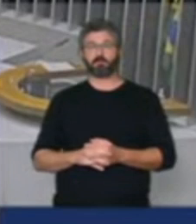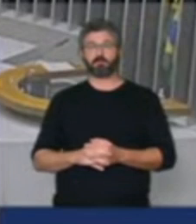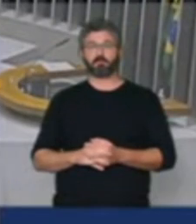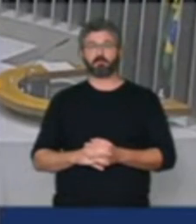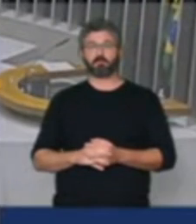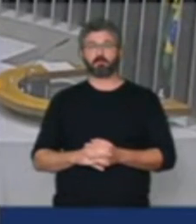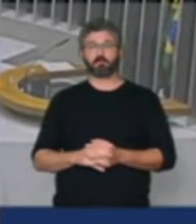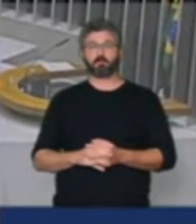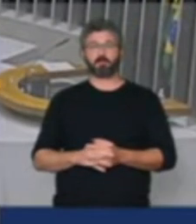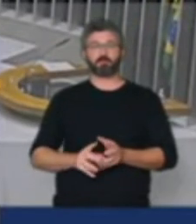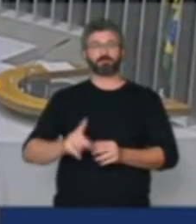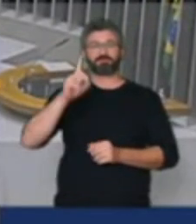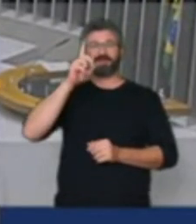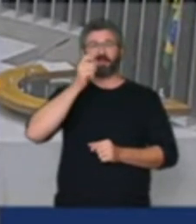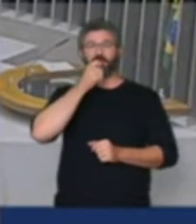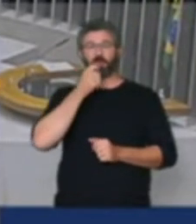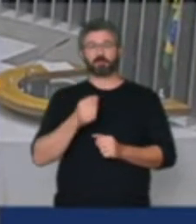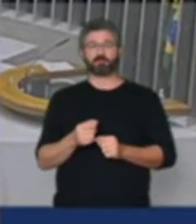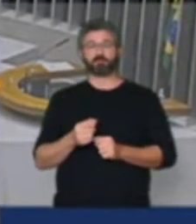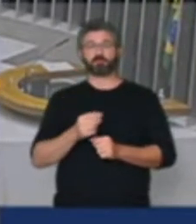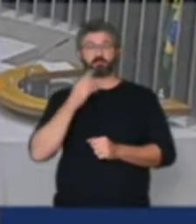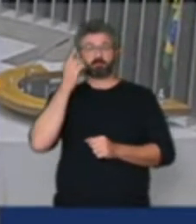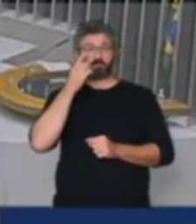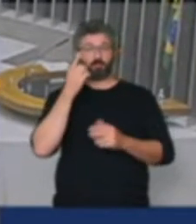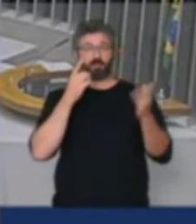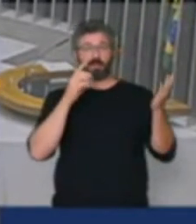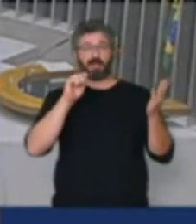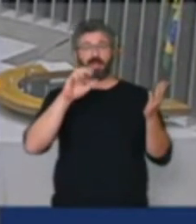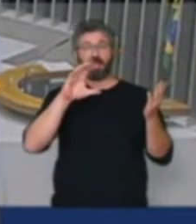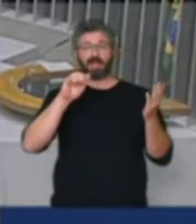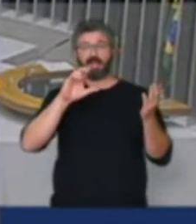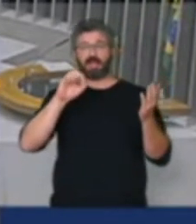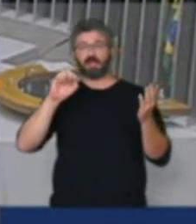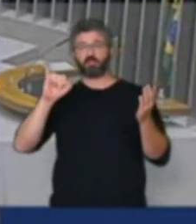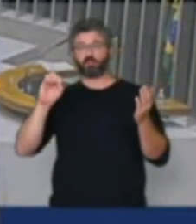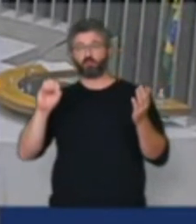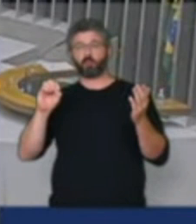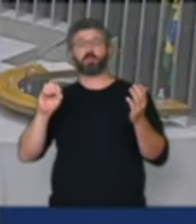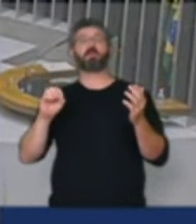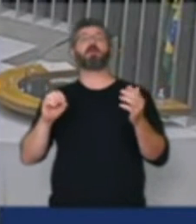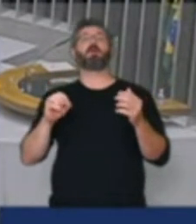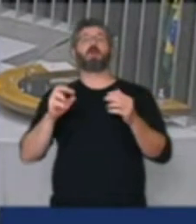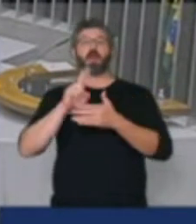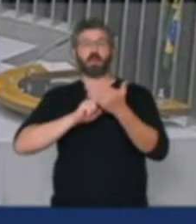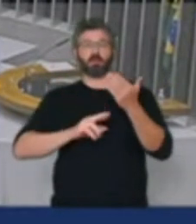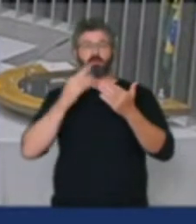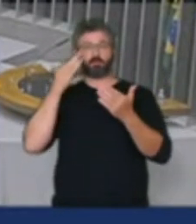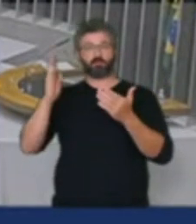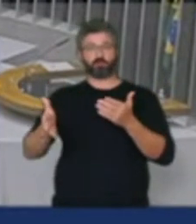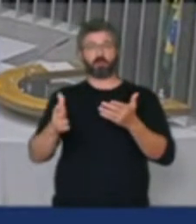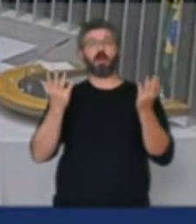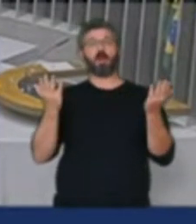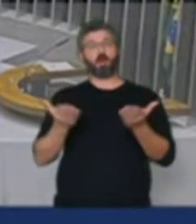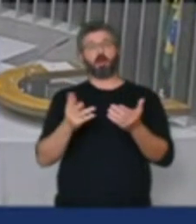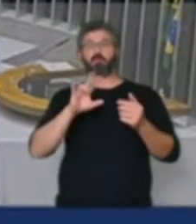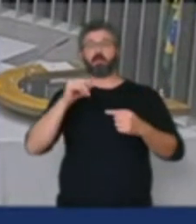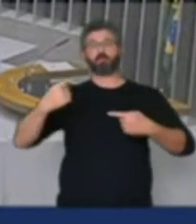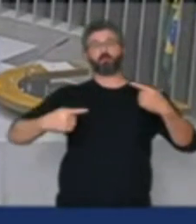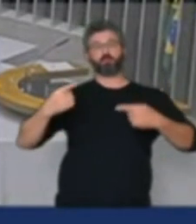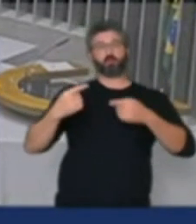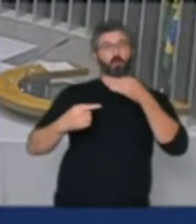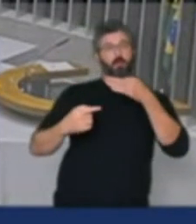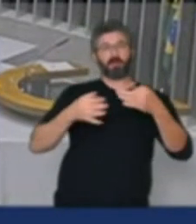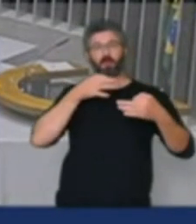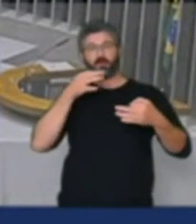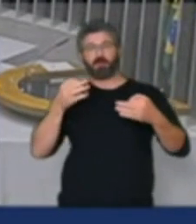Depois que o deputado Acácio Favassa apresentou o parecer dele sobre essa medida provisória, agora a gente observa as opiniões dos deputados a respeito do texto.